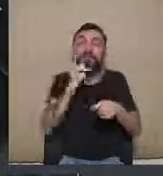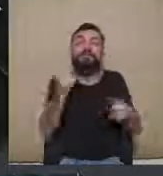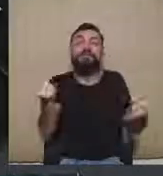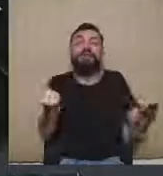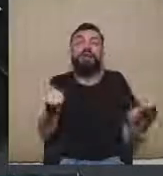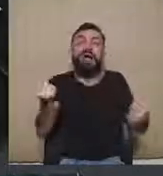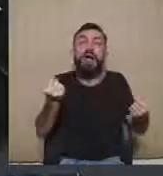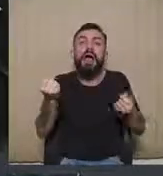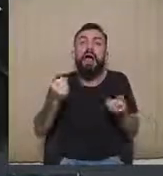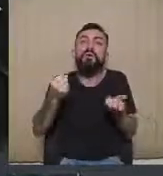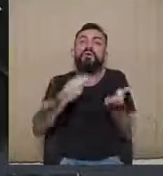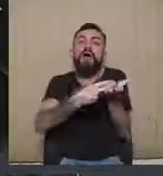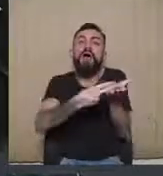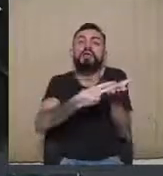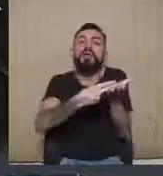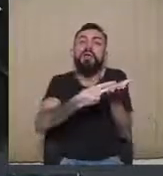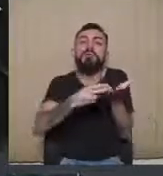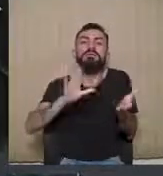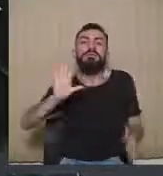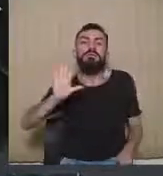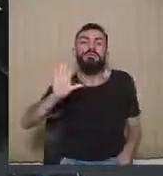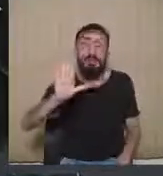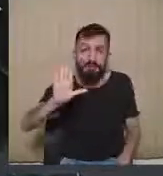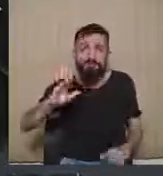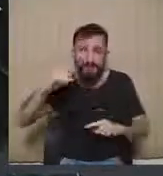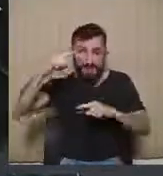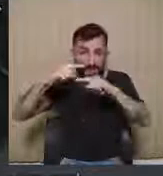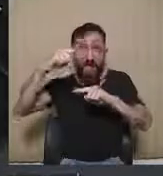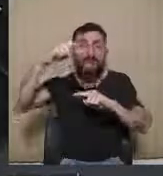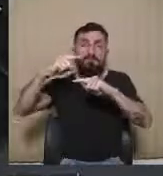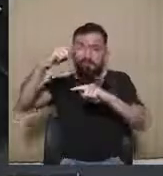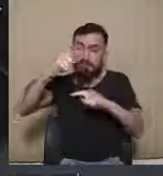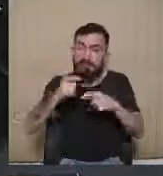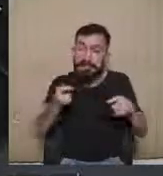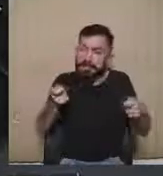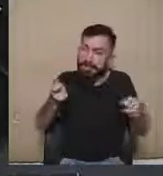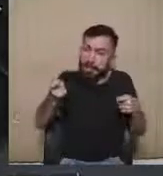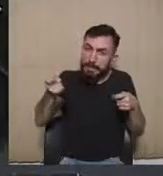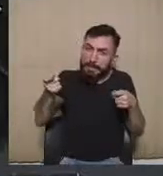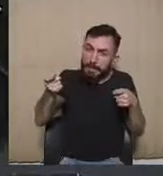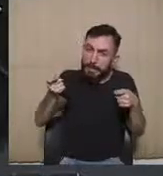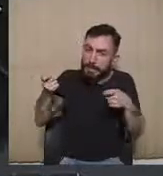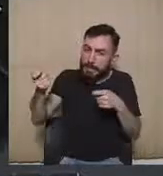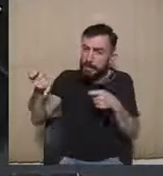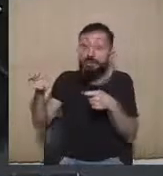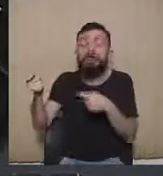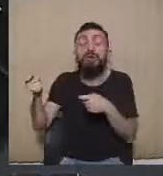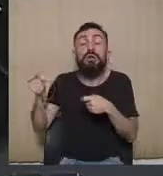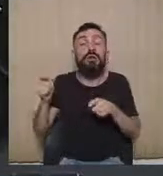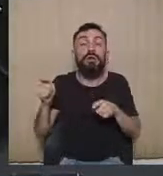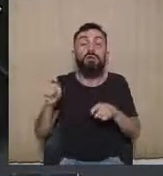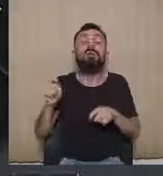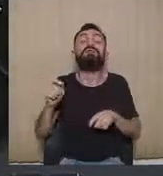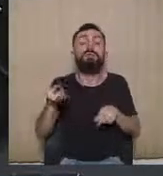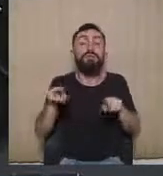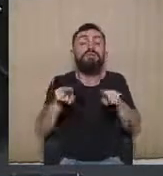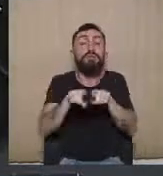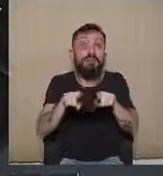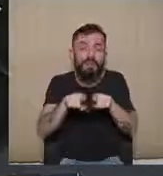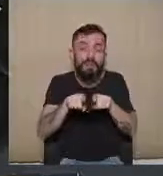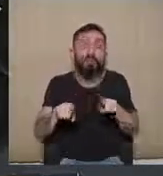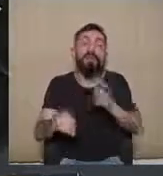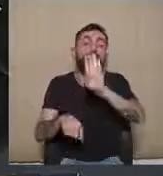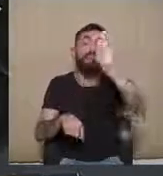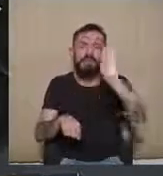outro lado nós temos um problema que é não só insolúvel ainda com eficácia no Brasil,